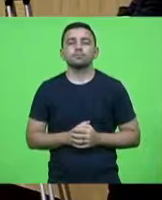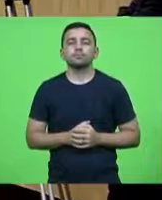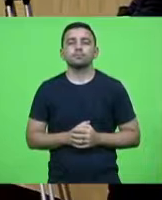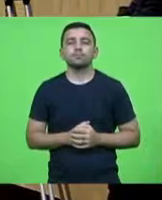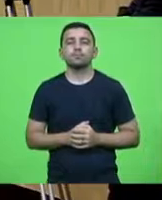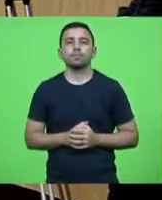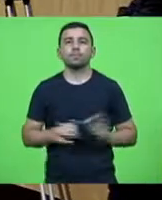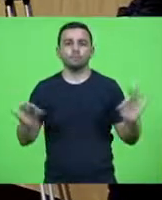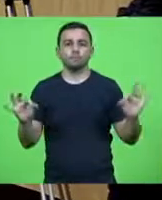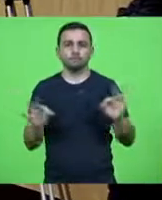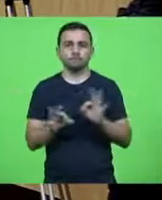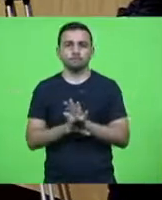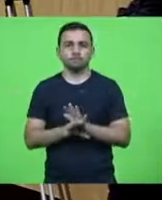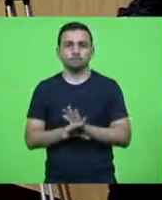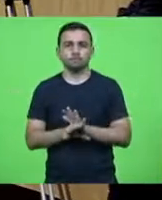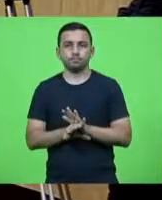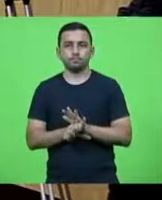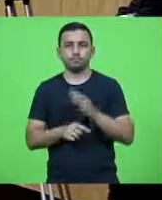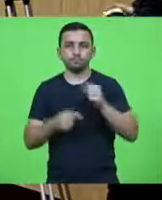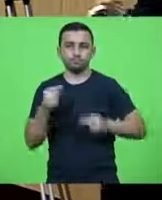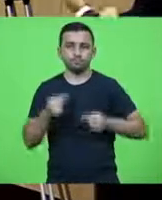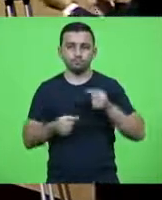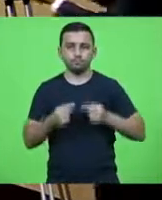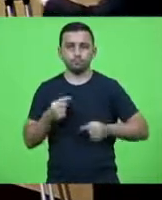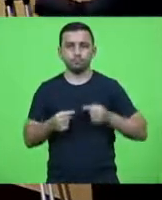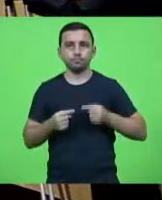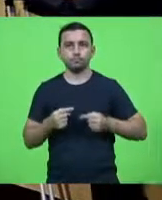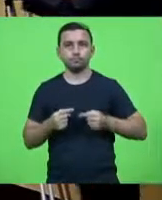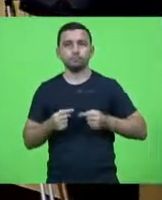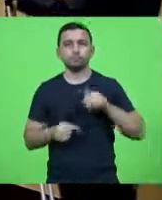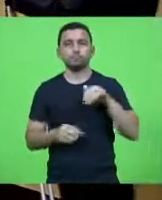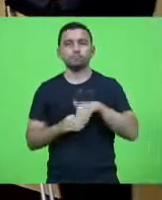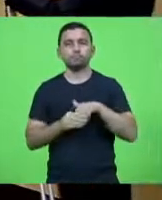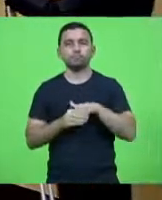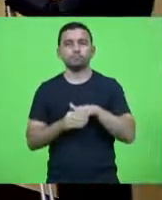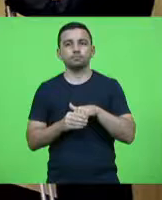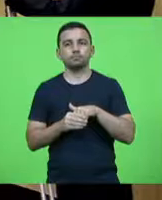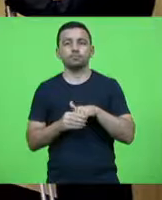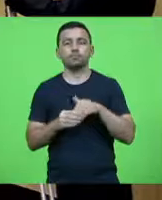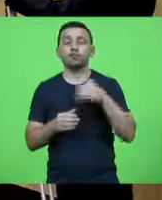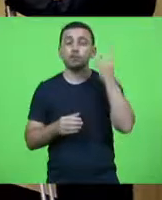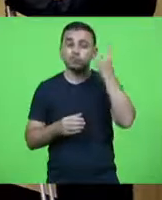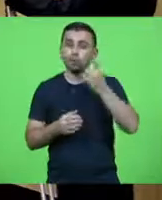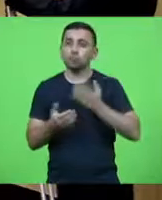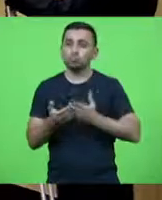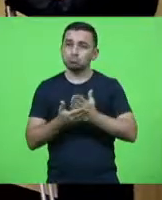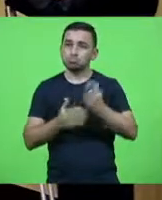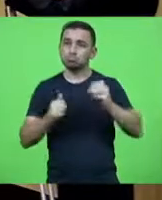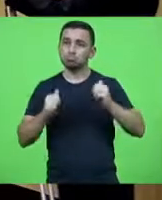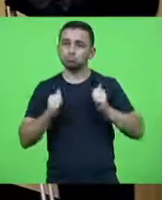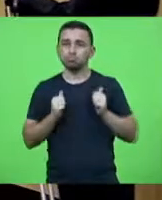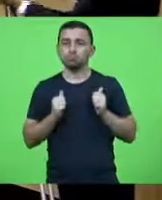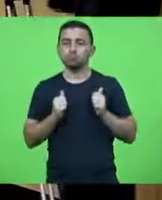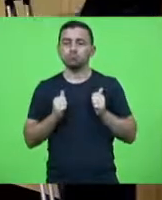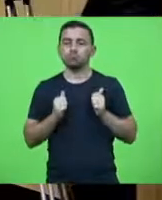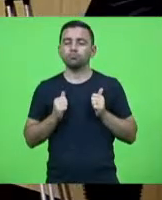Encerrada a discussão. Em votação. Deputados que aprovam, permaneçam como se encontram.